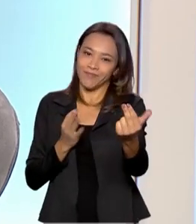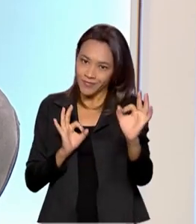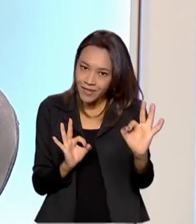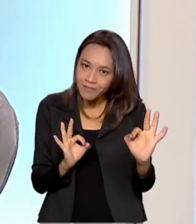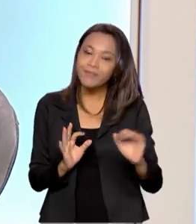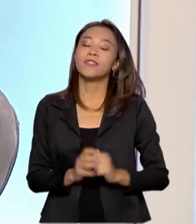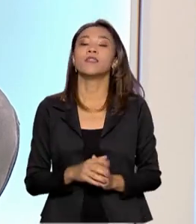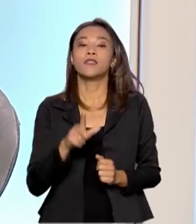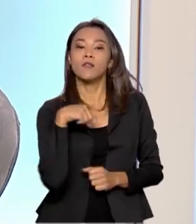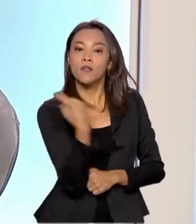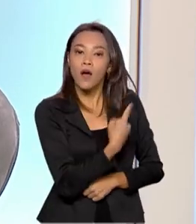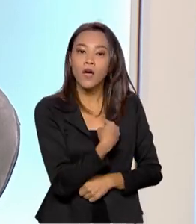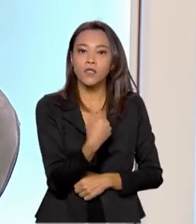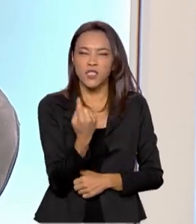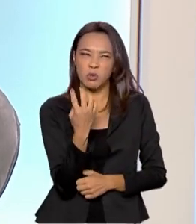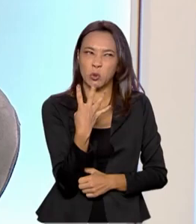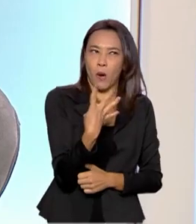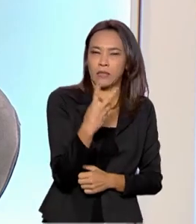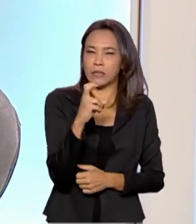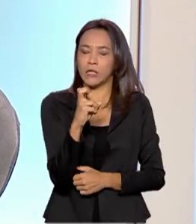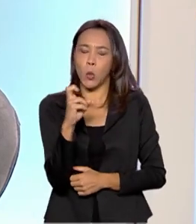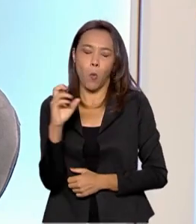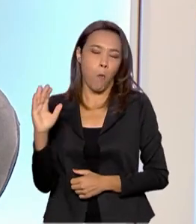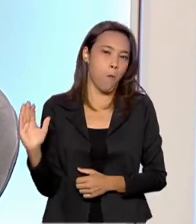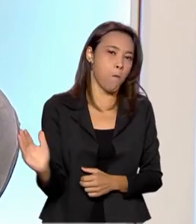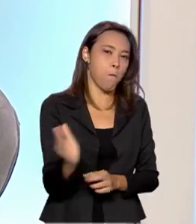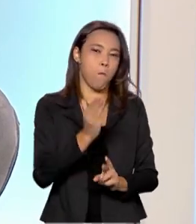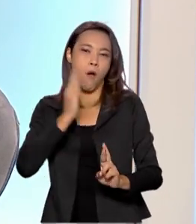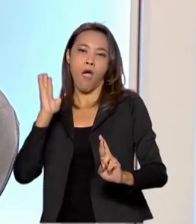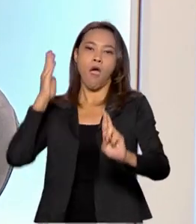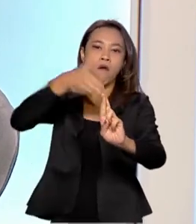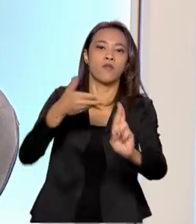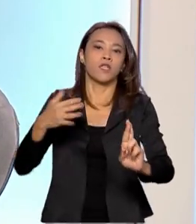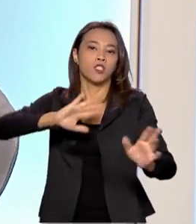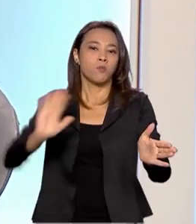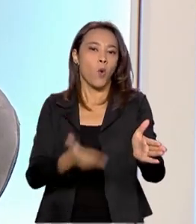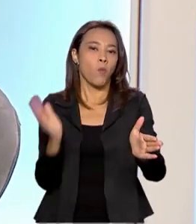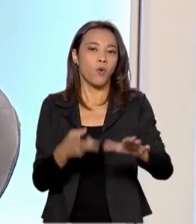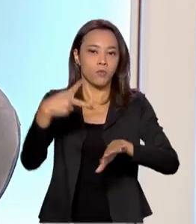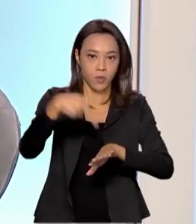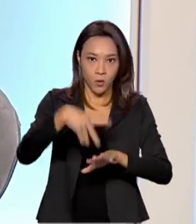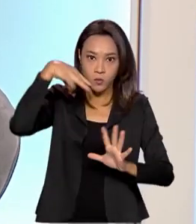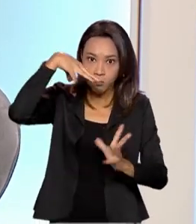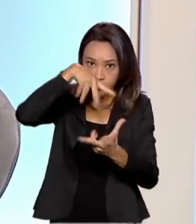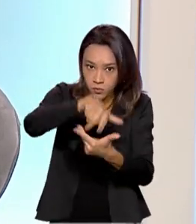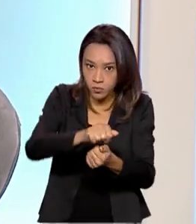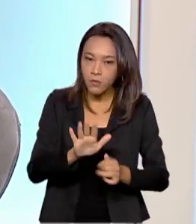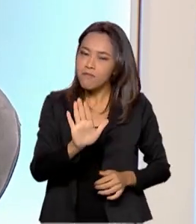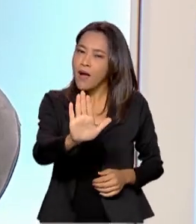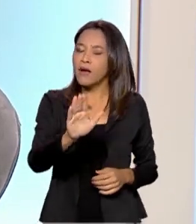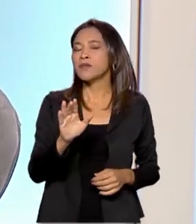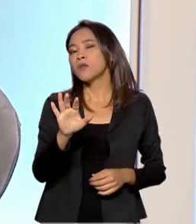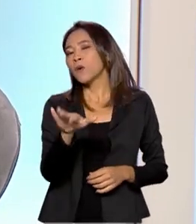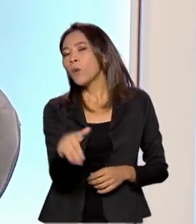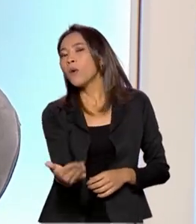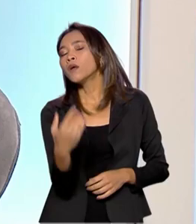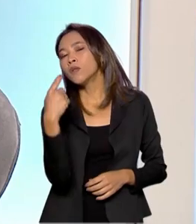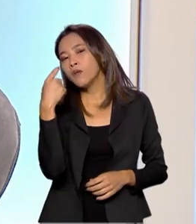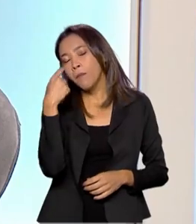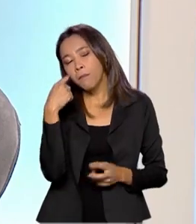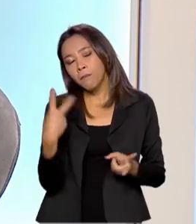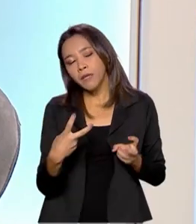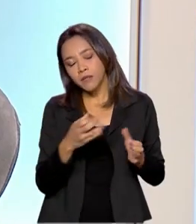estaremos ali entre os 4, 5 maiores produtores de petróleo do mundo. Mas, quando nós olhamos de forma